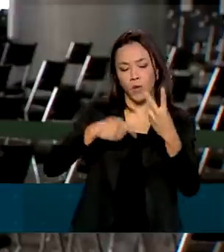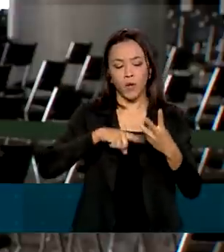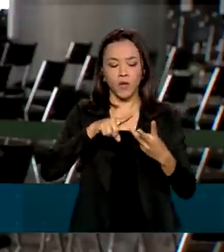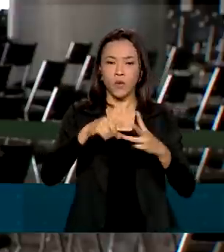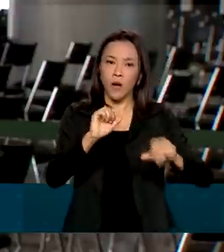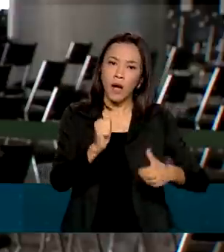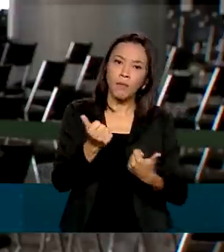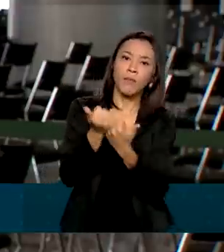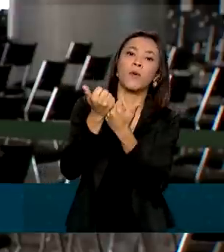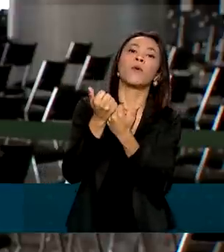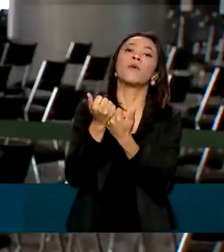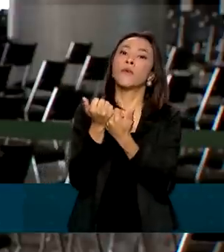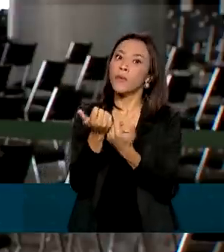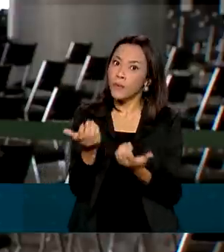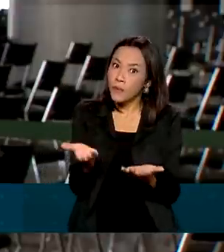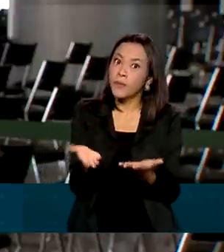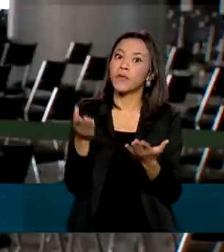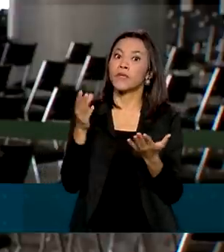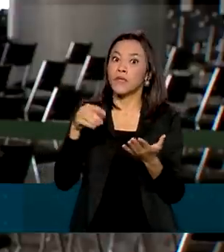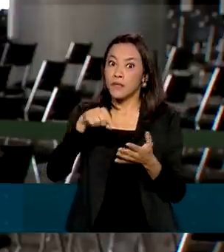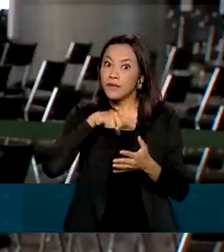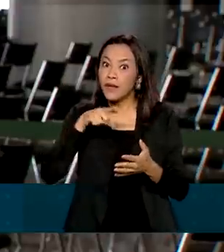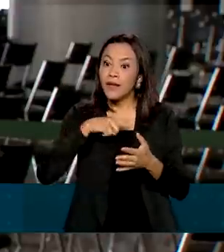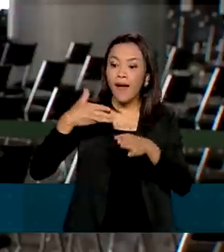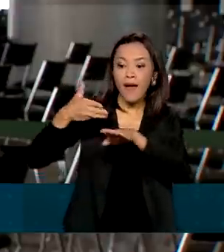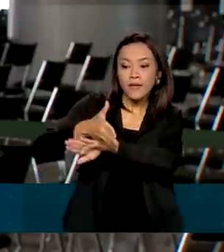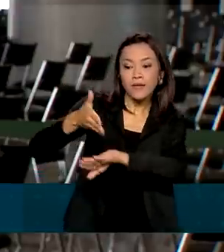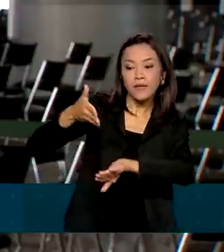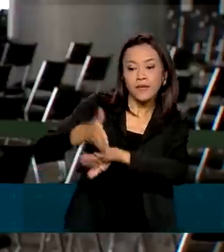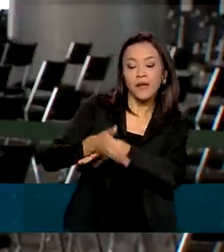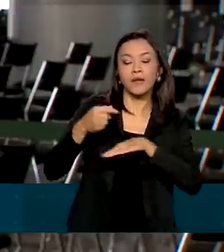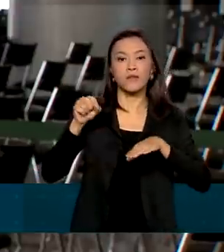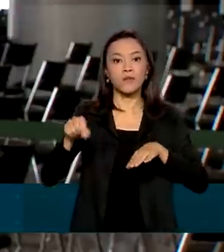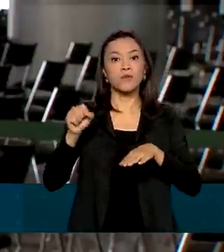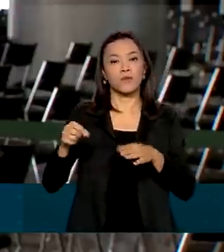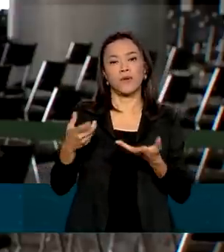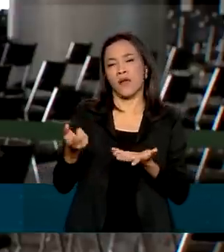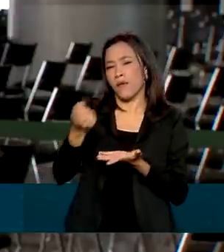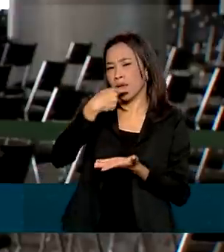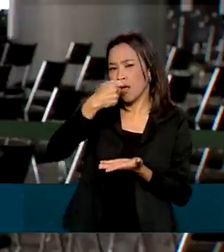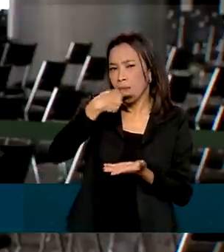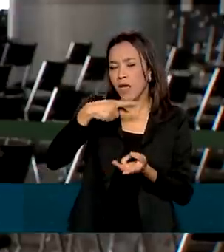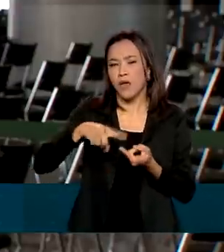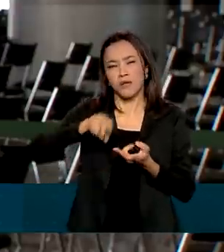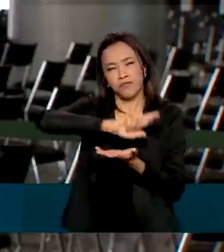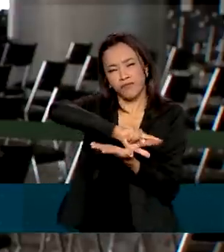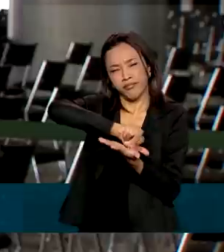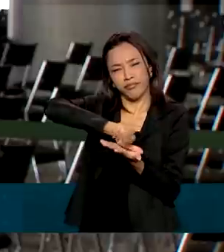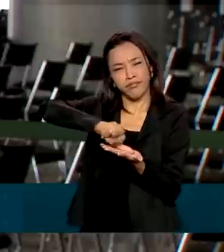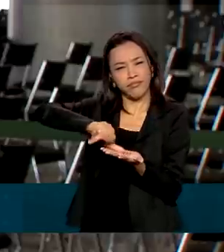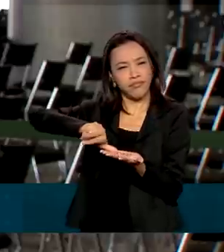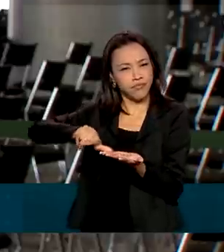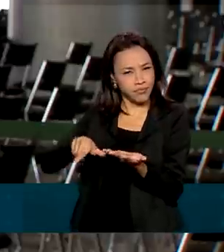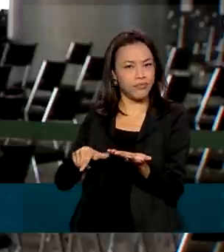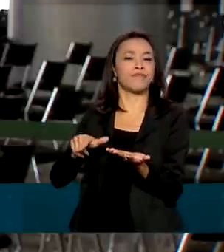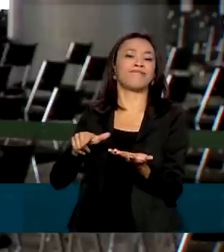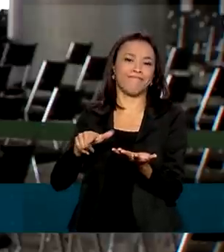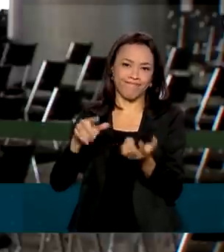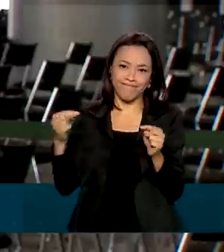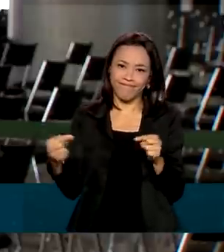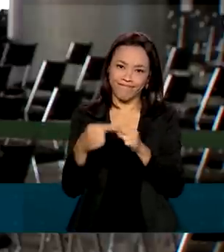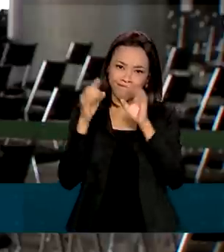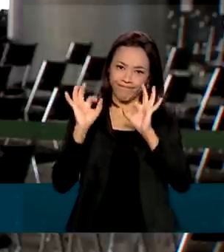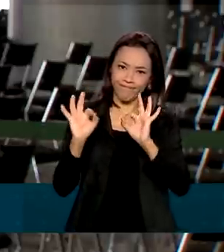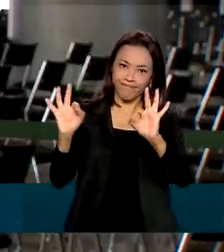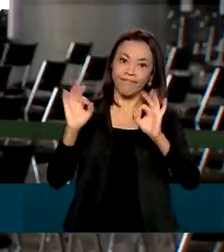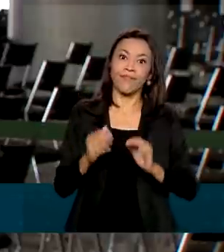médica e psicológica, além disso, acesso a procedimentos especializados, medicamentos, além de todo tratamento adequado. Essa